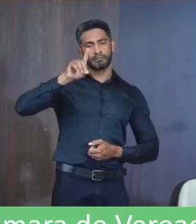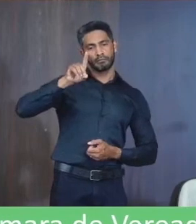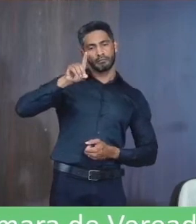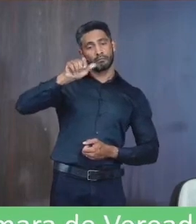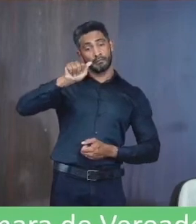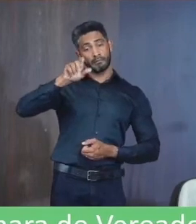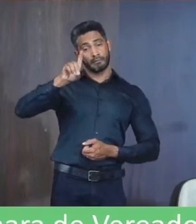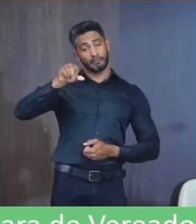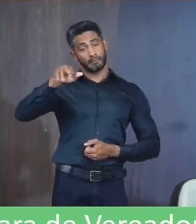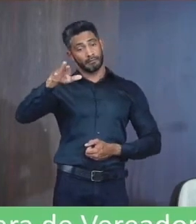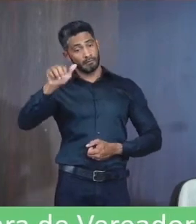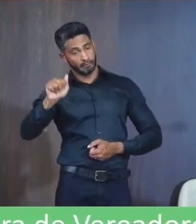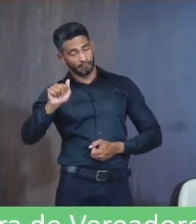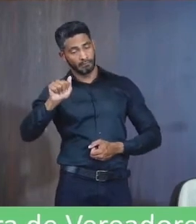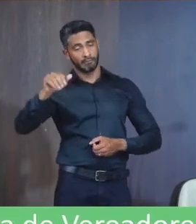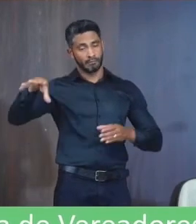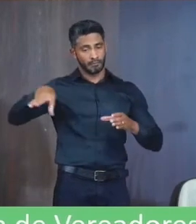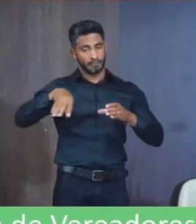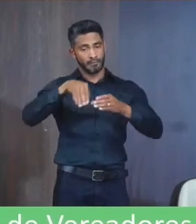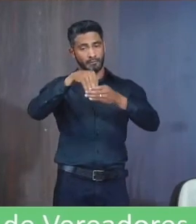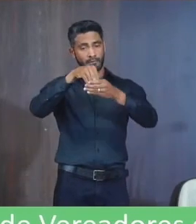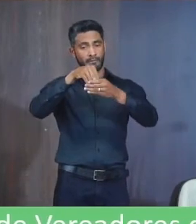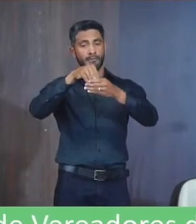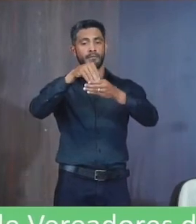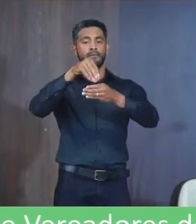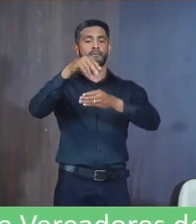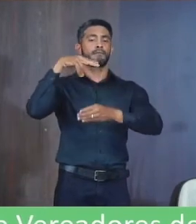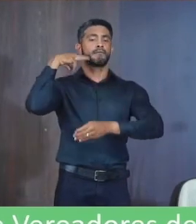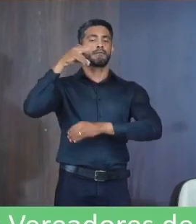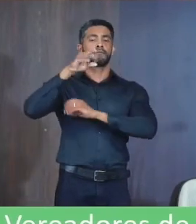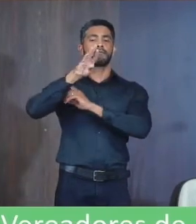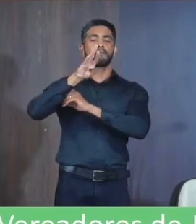Membro O vereador Bruno Henrique Oliveira Mendes